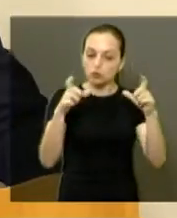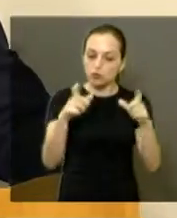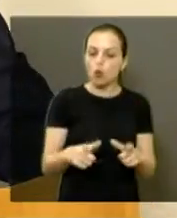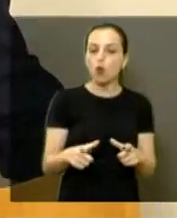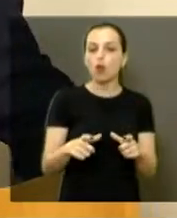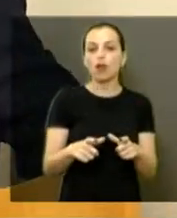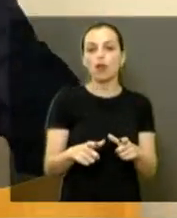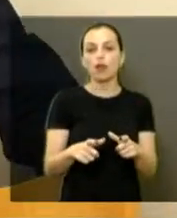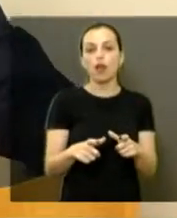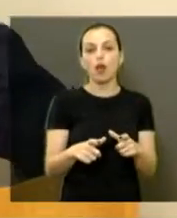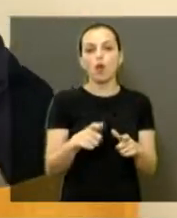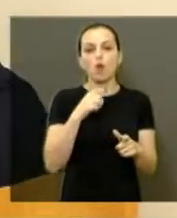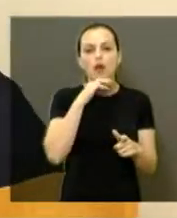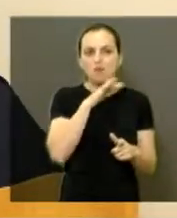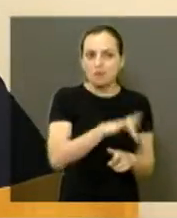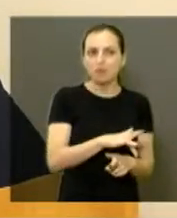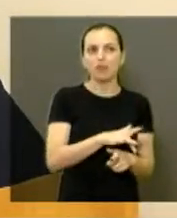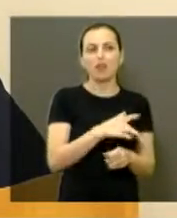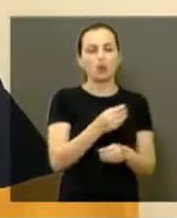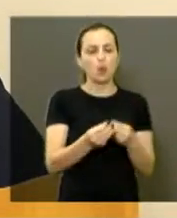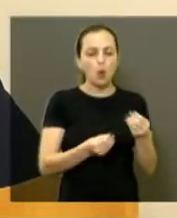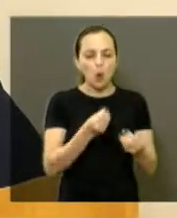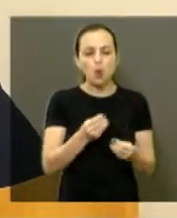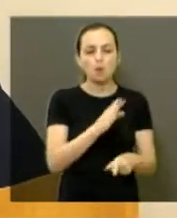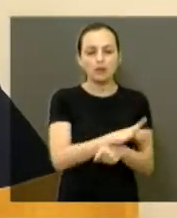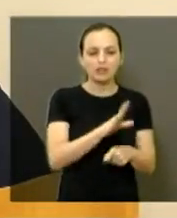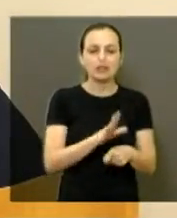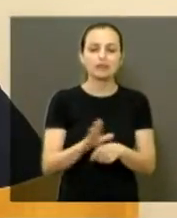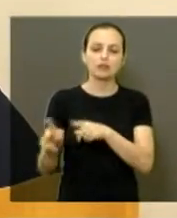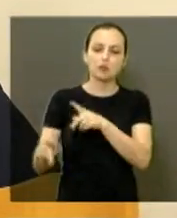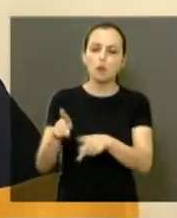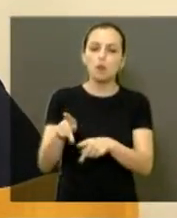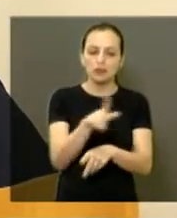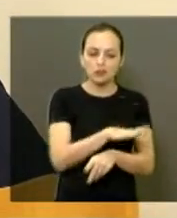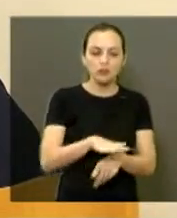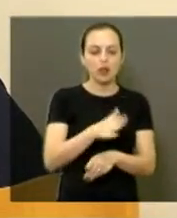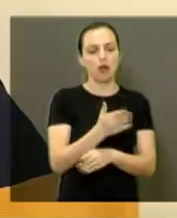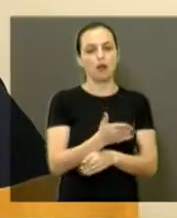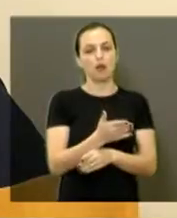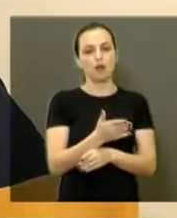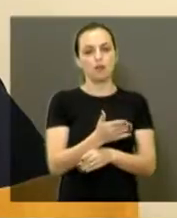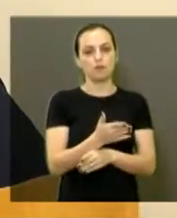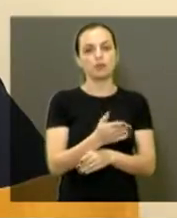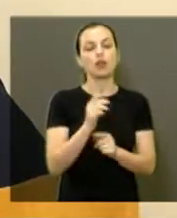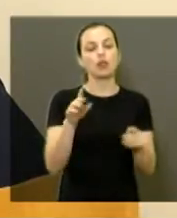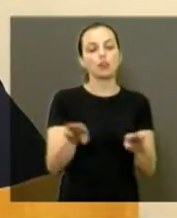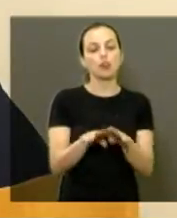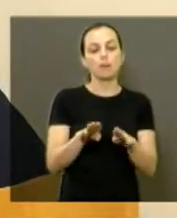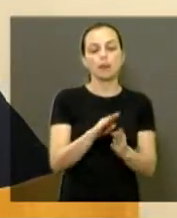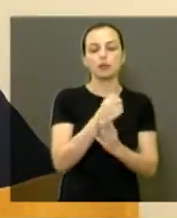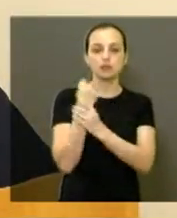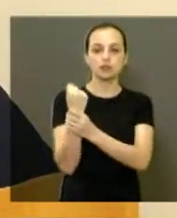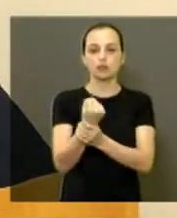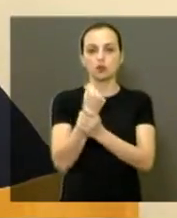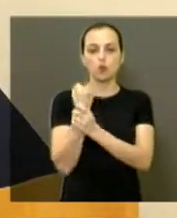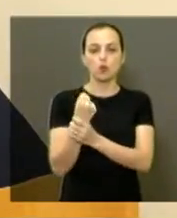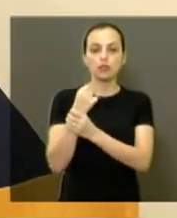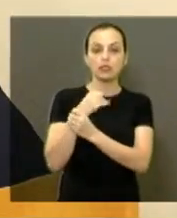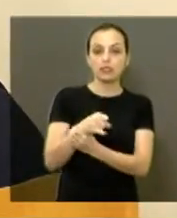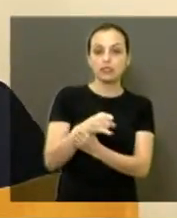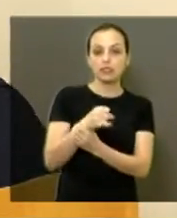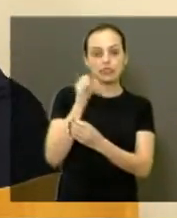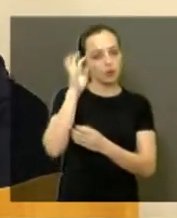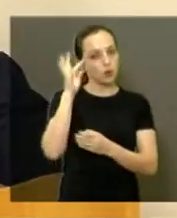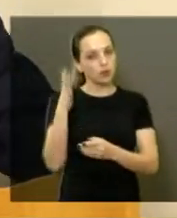infraestrutura do local é péssima para atender a população naquele espaço. Além disso, a segurança, se não está resolvendo,